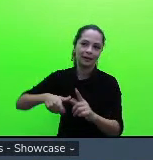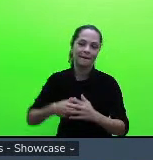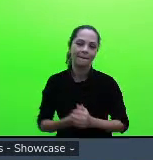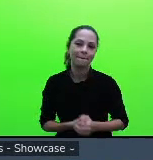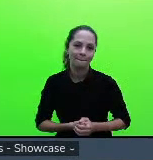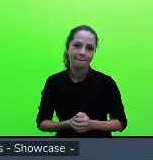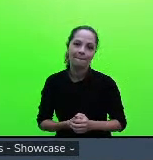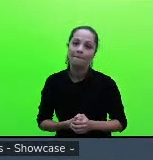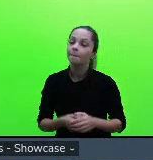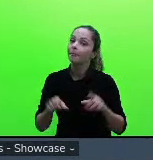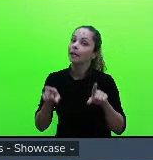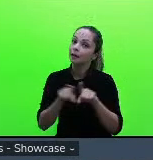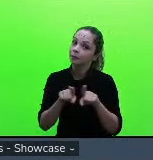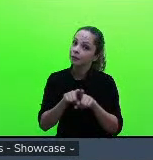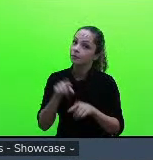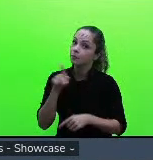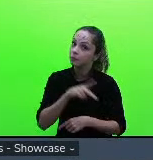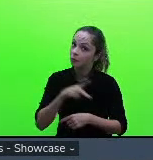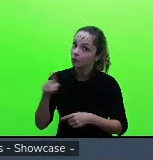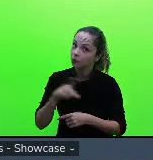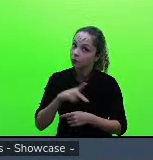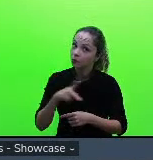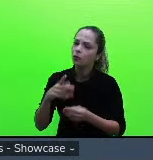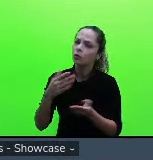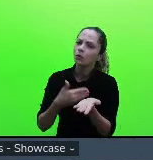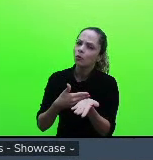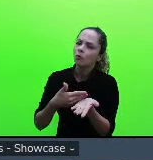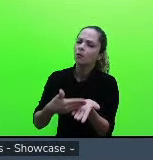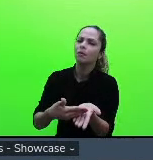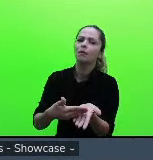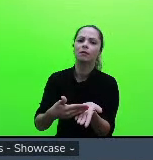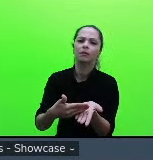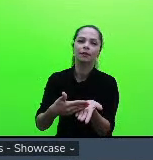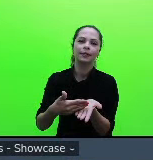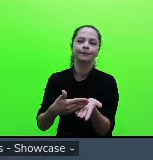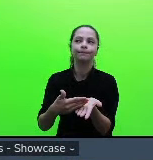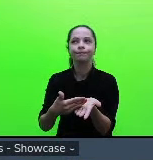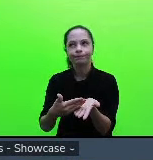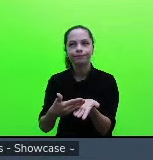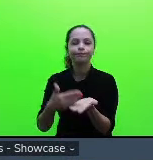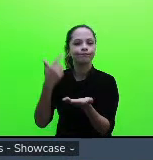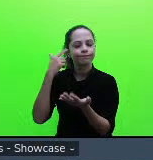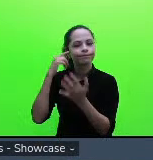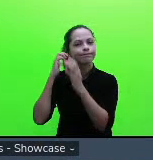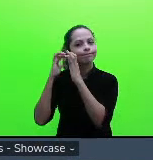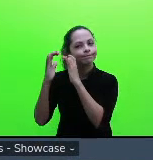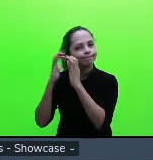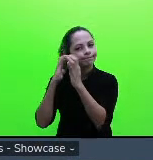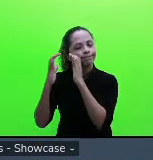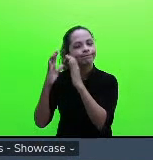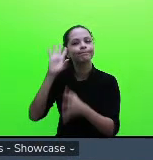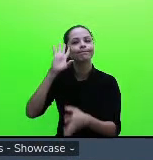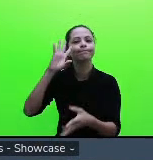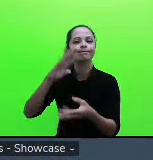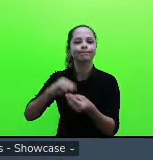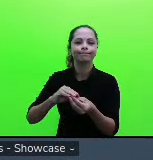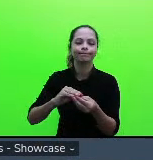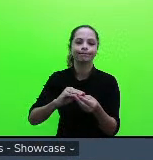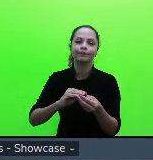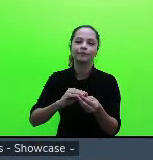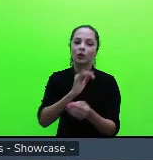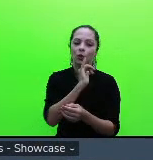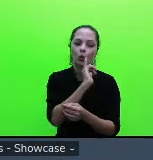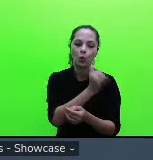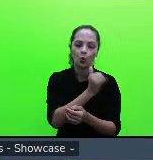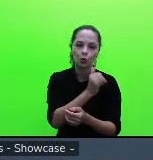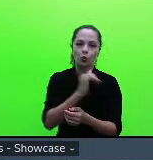professores começassem a compreender a refletir sobre os contos que eles estão